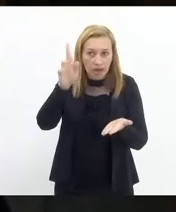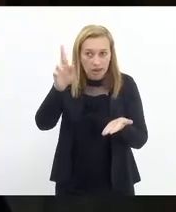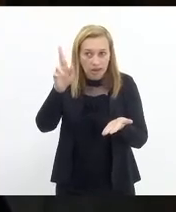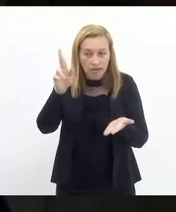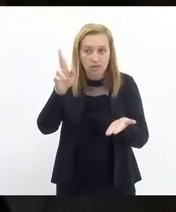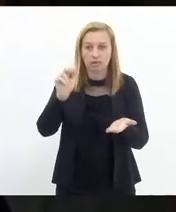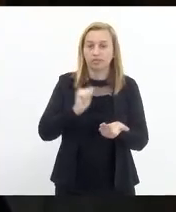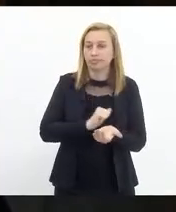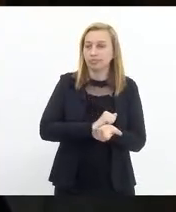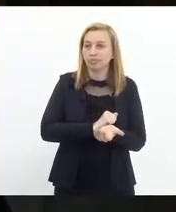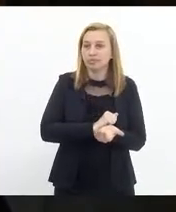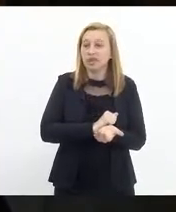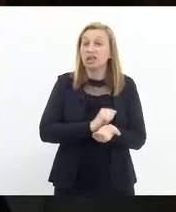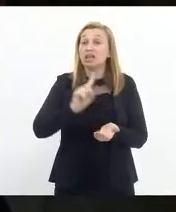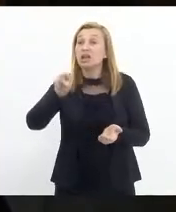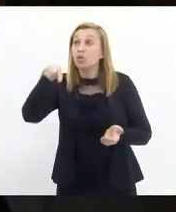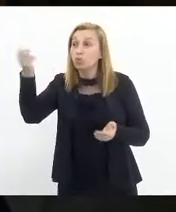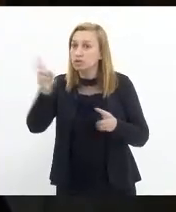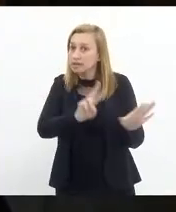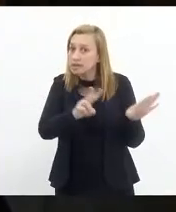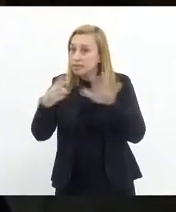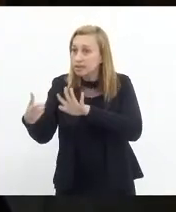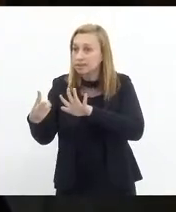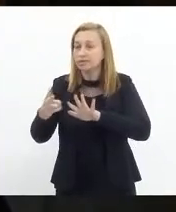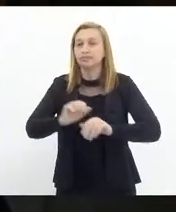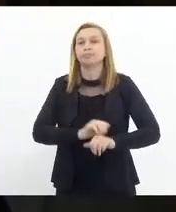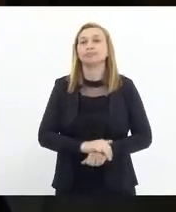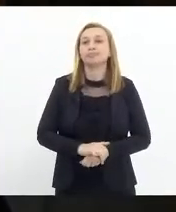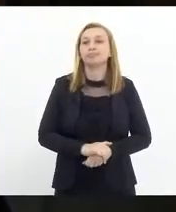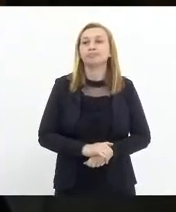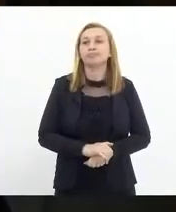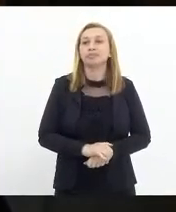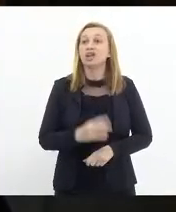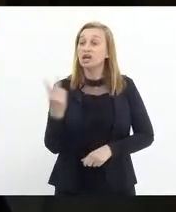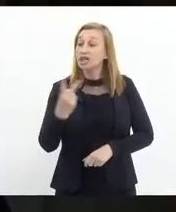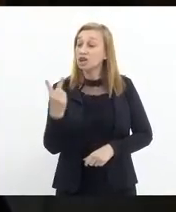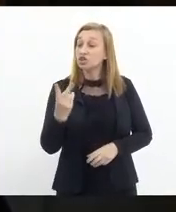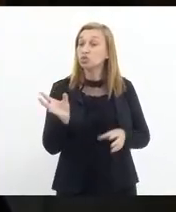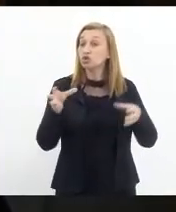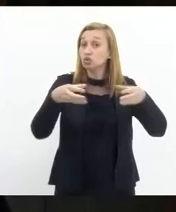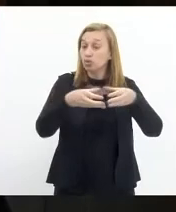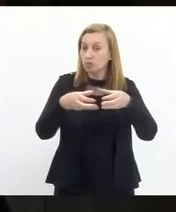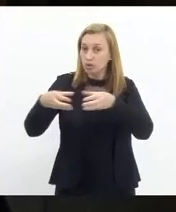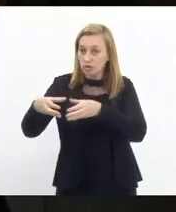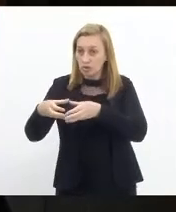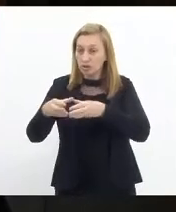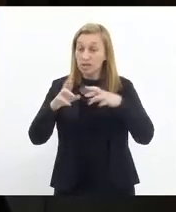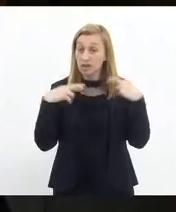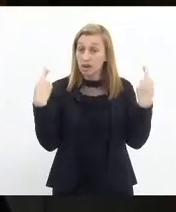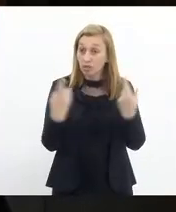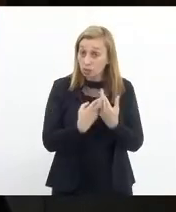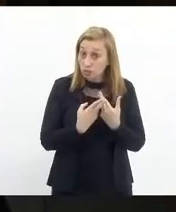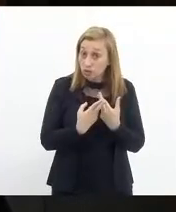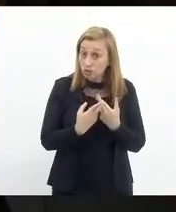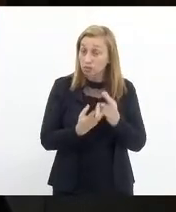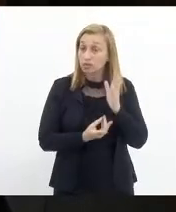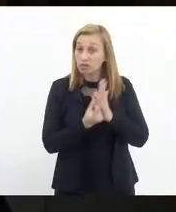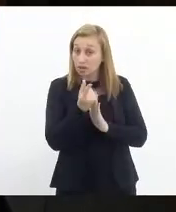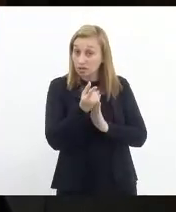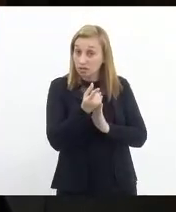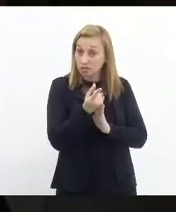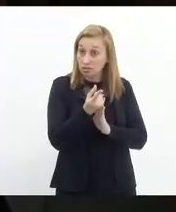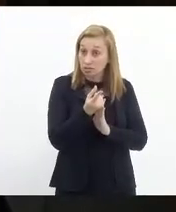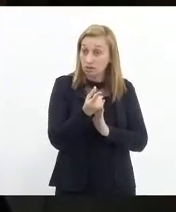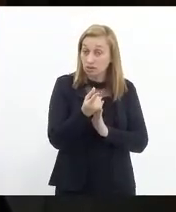será a semana que vem, para que as duas comissões se reúnam, Orçamento e Tributação, uma